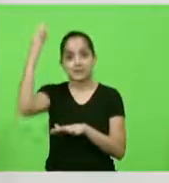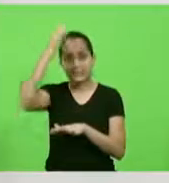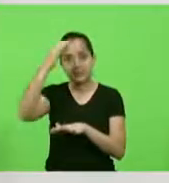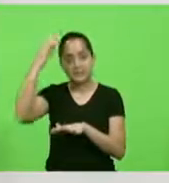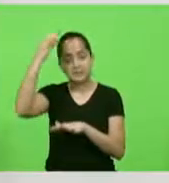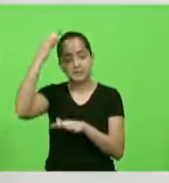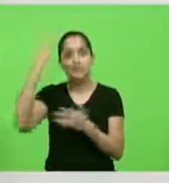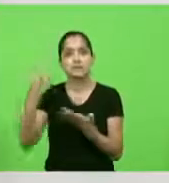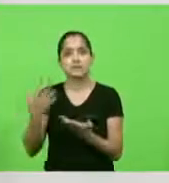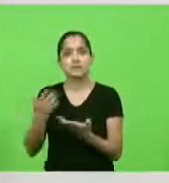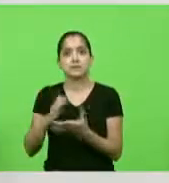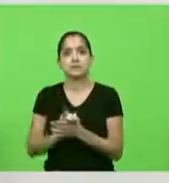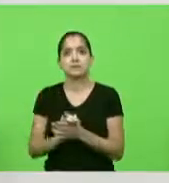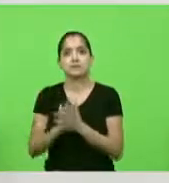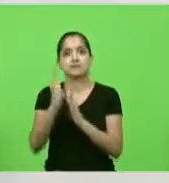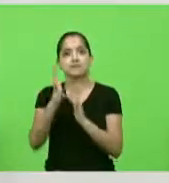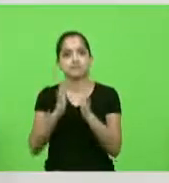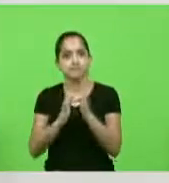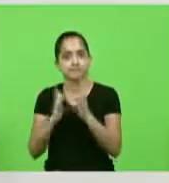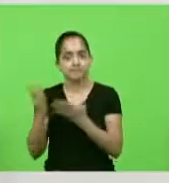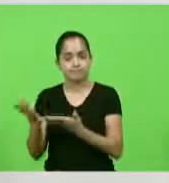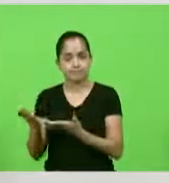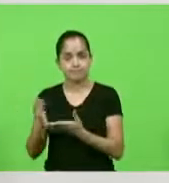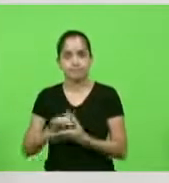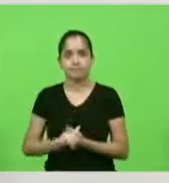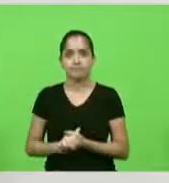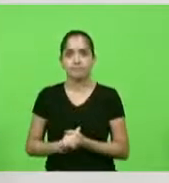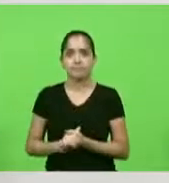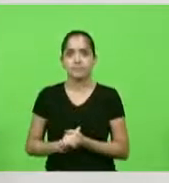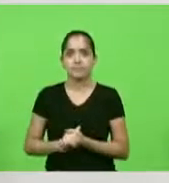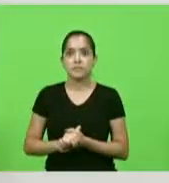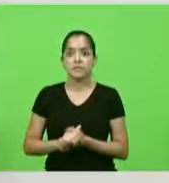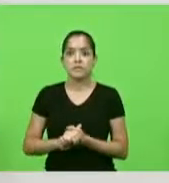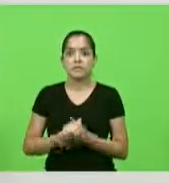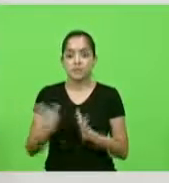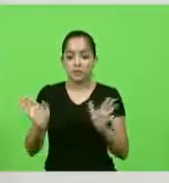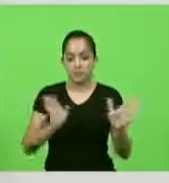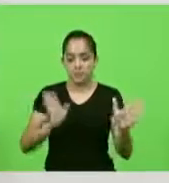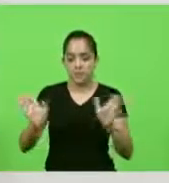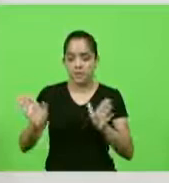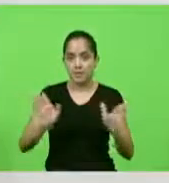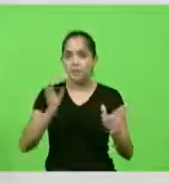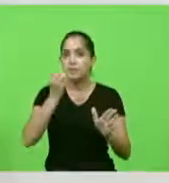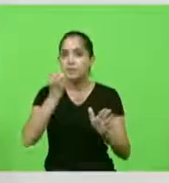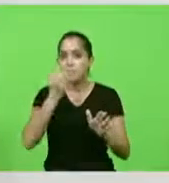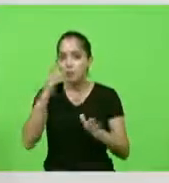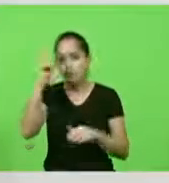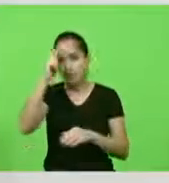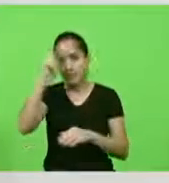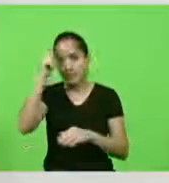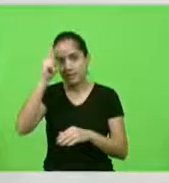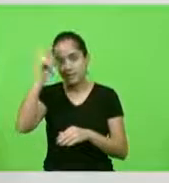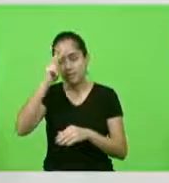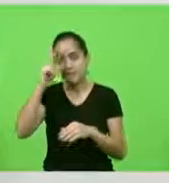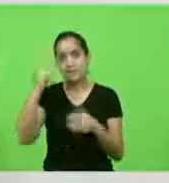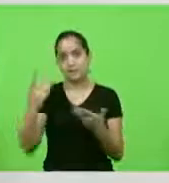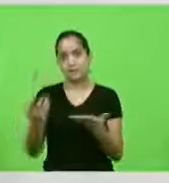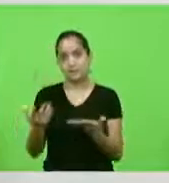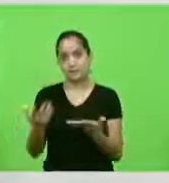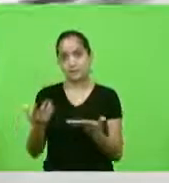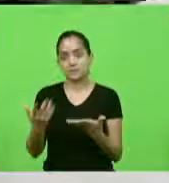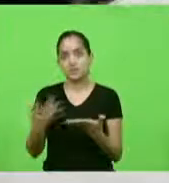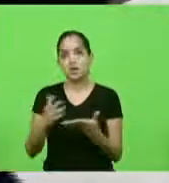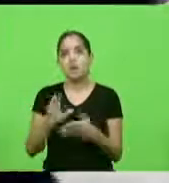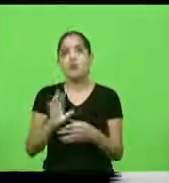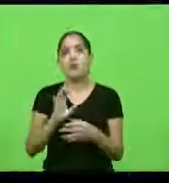Jesus Cristo um período em que também é bom para recordarmos o que acontece quando